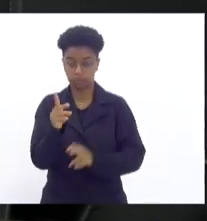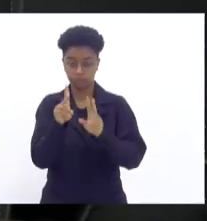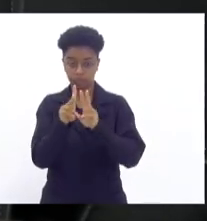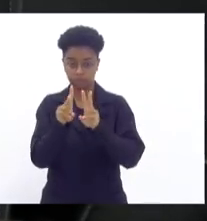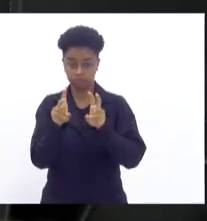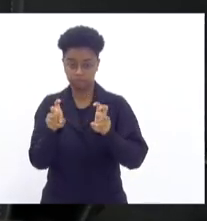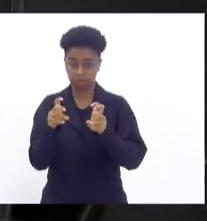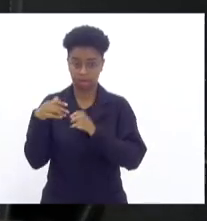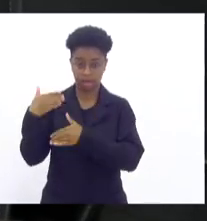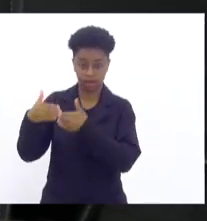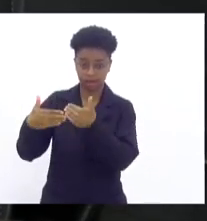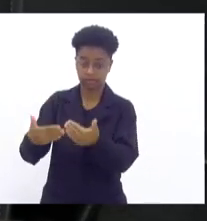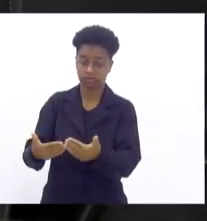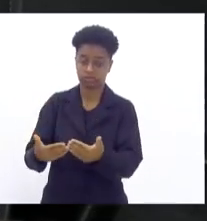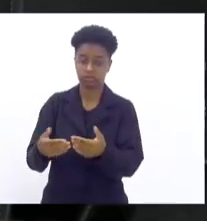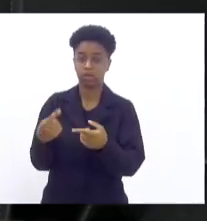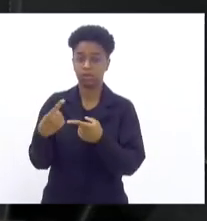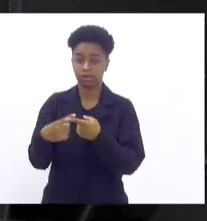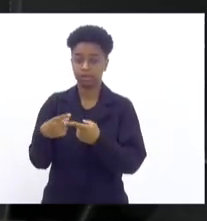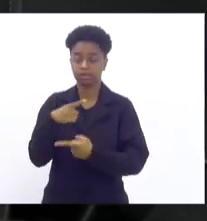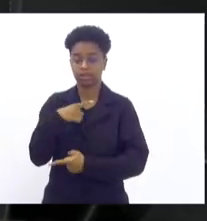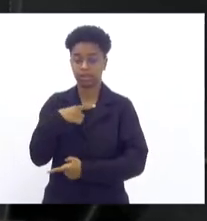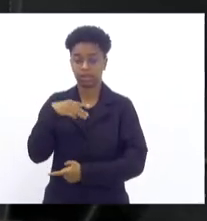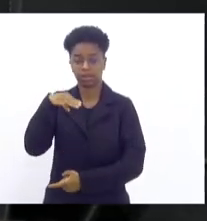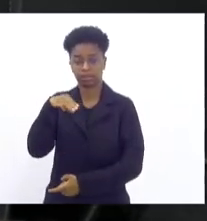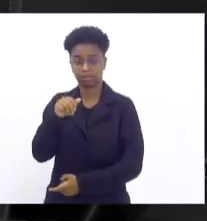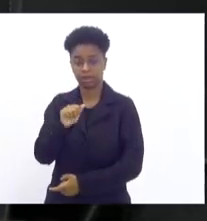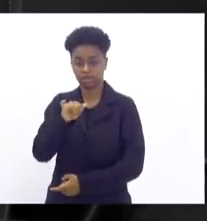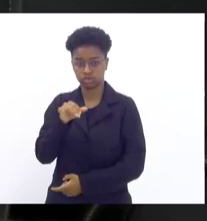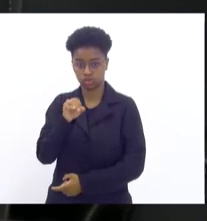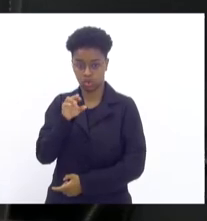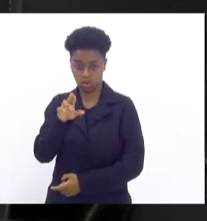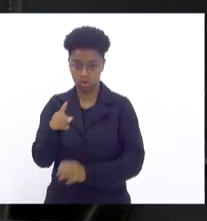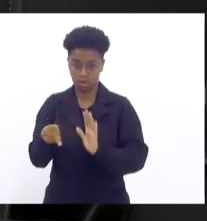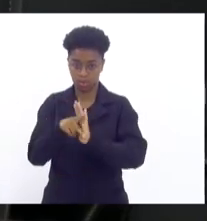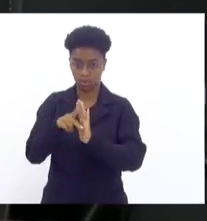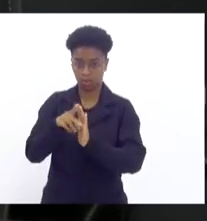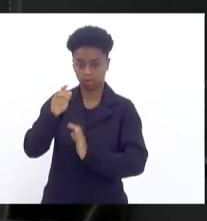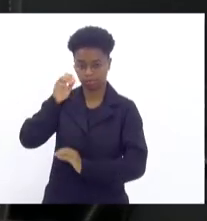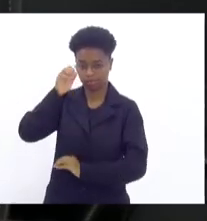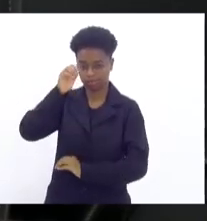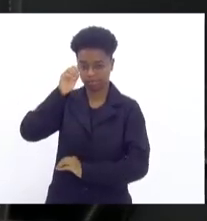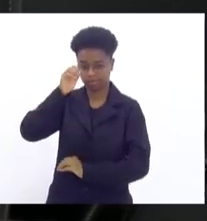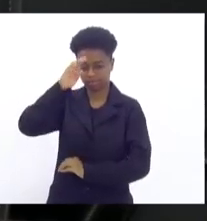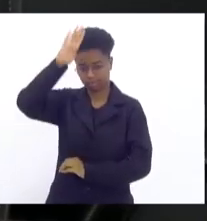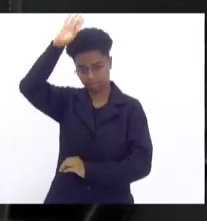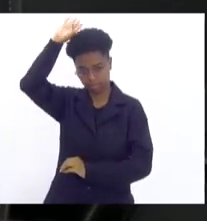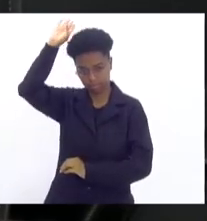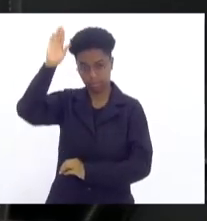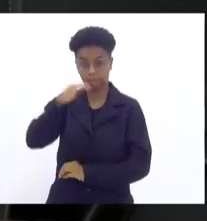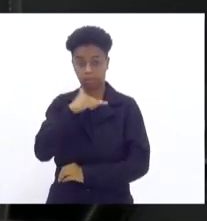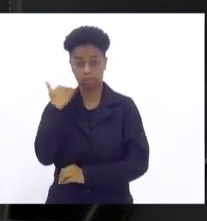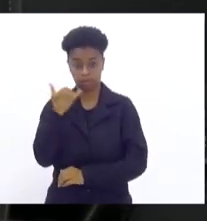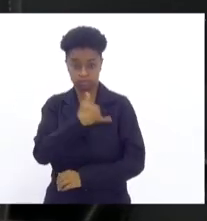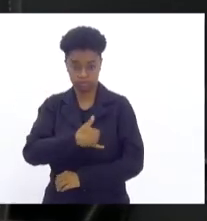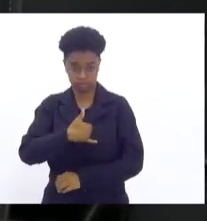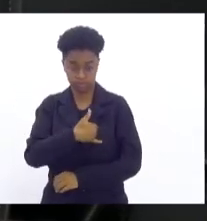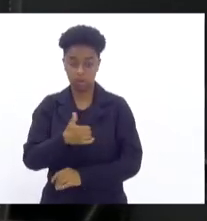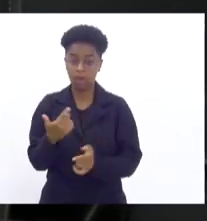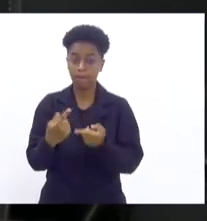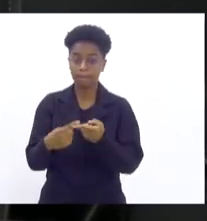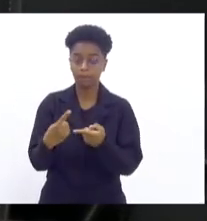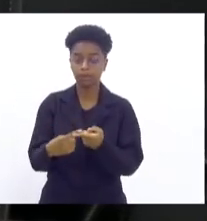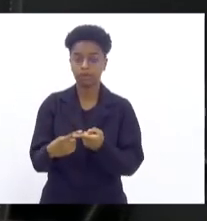avanço. Tivemos um major do corpo dos bombeiros que foi morto em São João porque